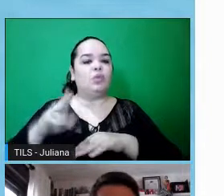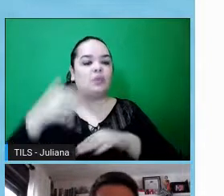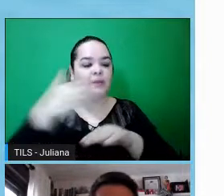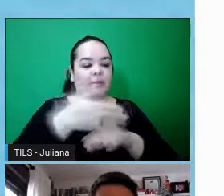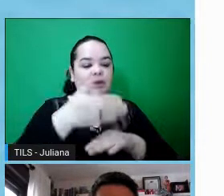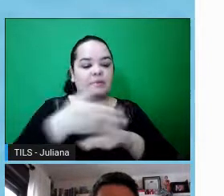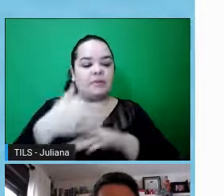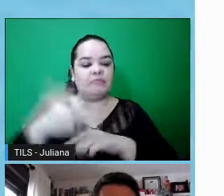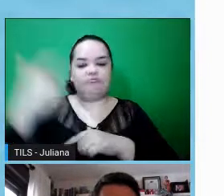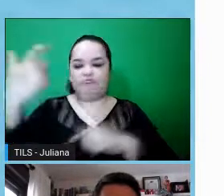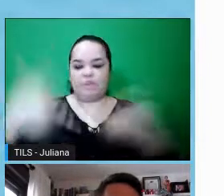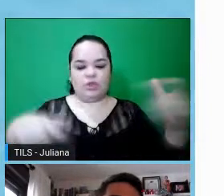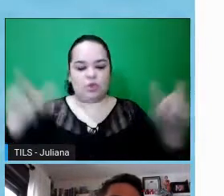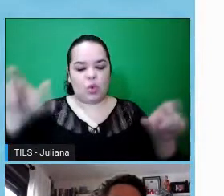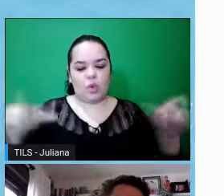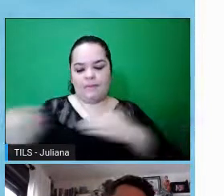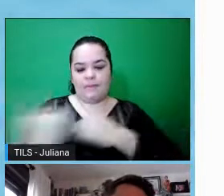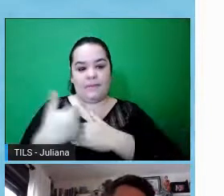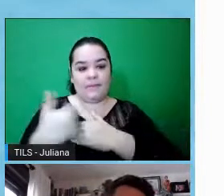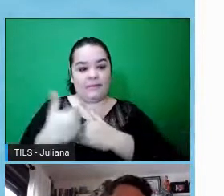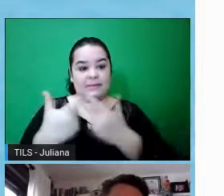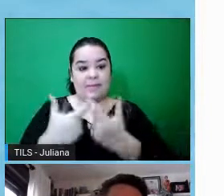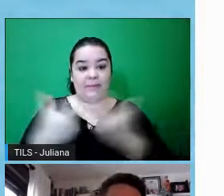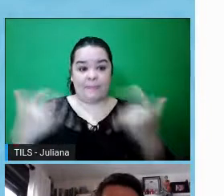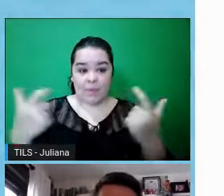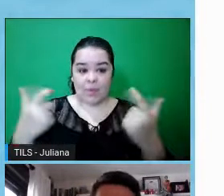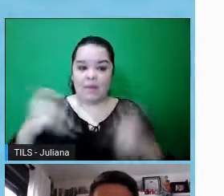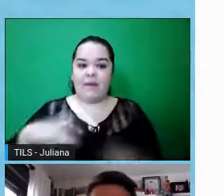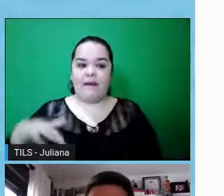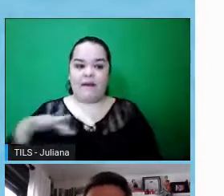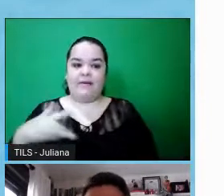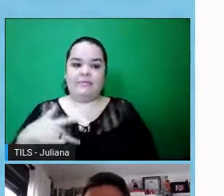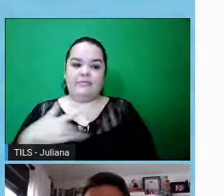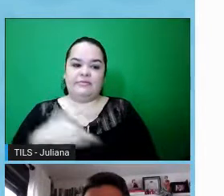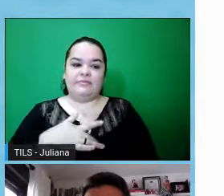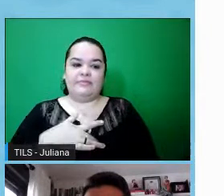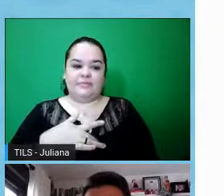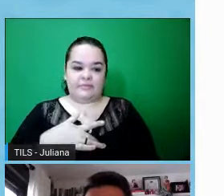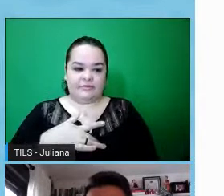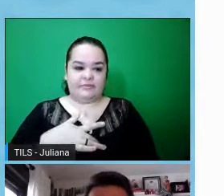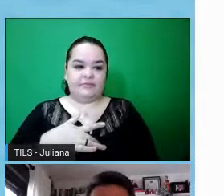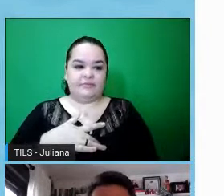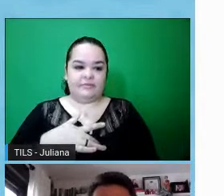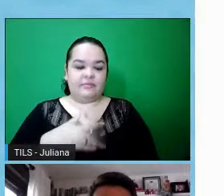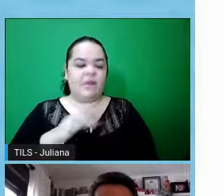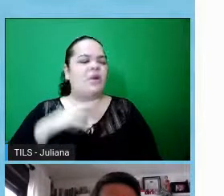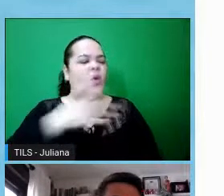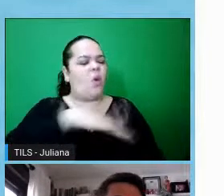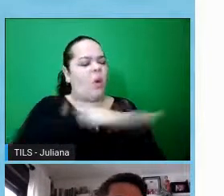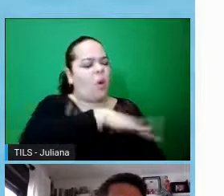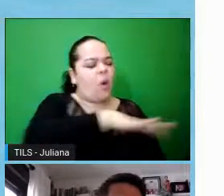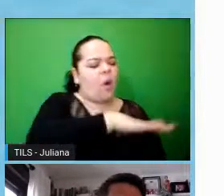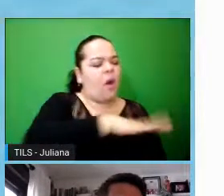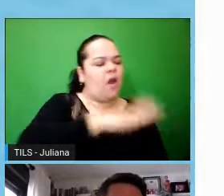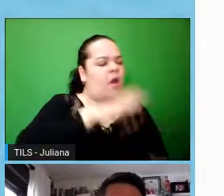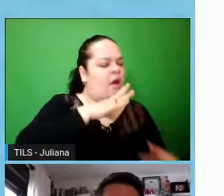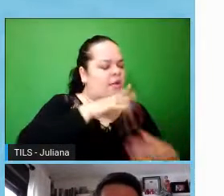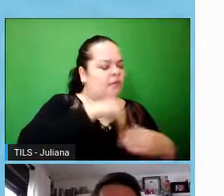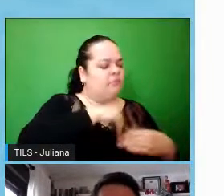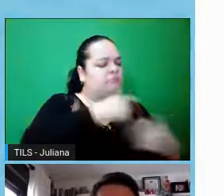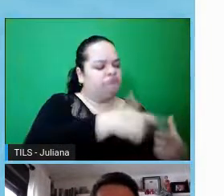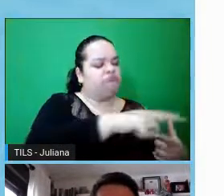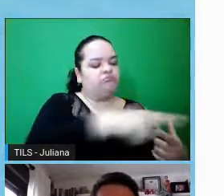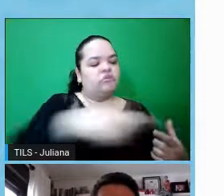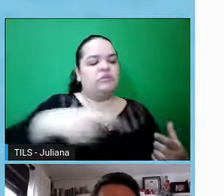pesquisa, então, o sistema, ele parte da área da saúde, e hoje, óbvio, ele tá muito ampliado para as demais áreas do conhecimento, que tem cada vez mais pesquisado,